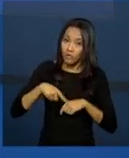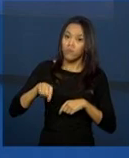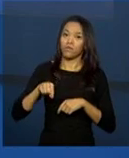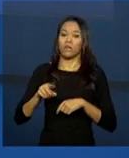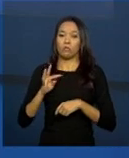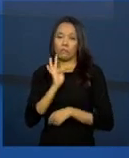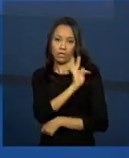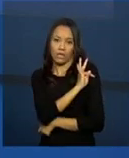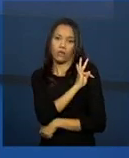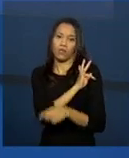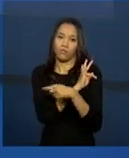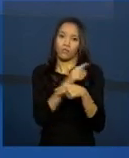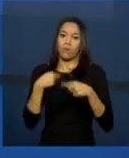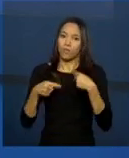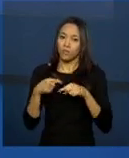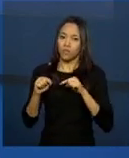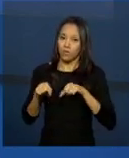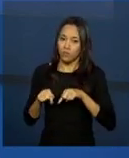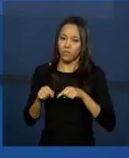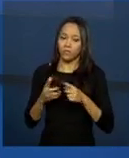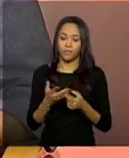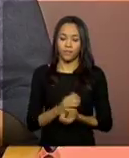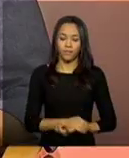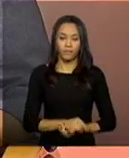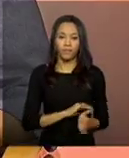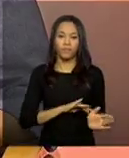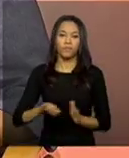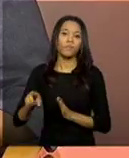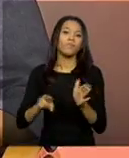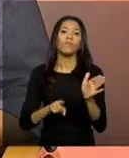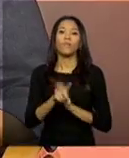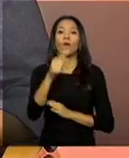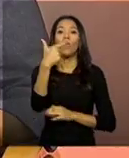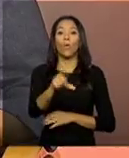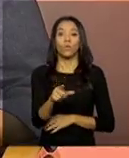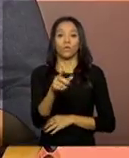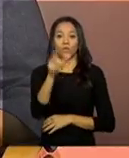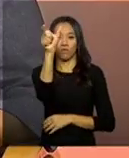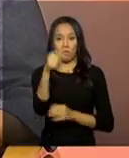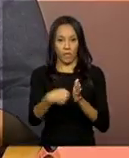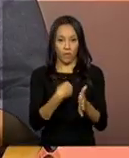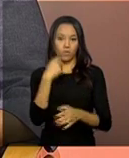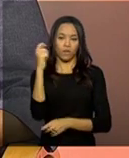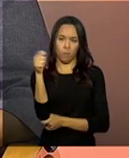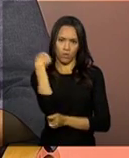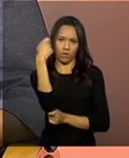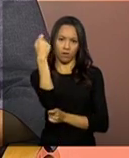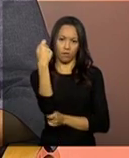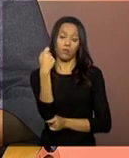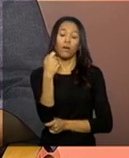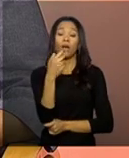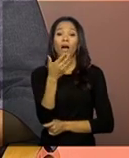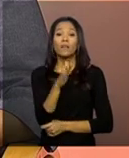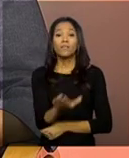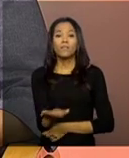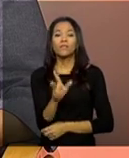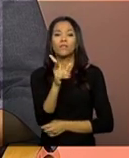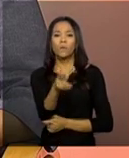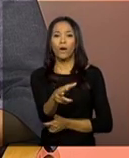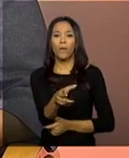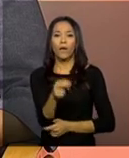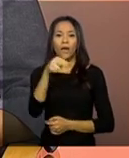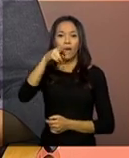técnicos da política de assistência. Cláudio, de Porto Alegre, ele pergunta, assim como os